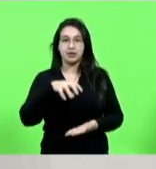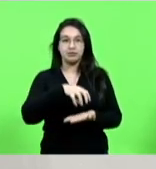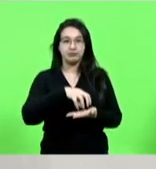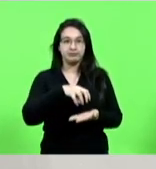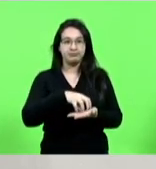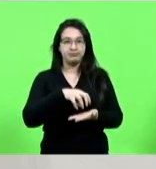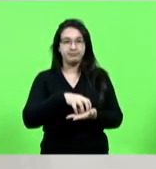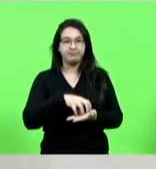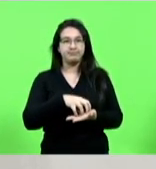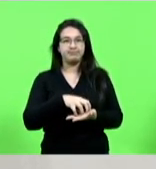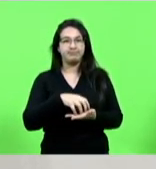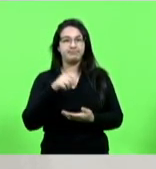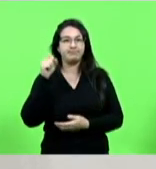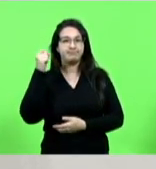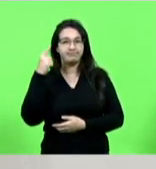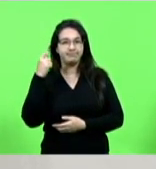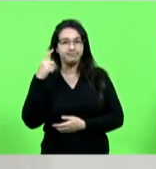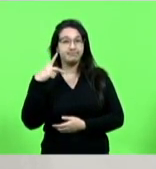Política,